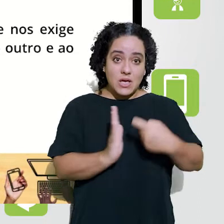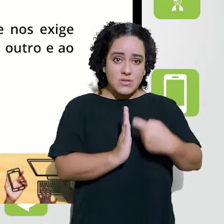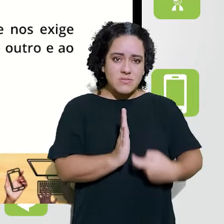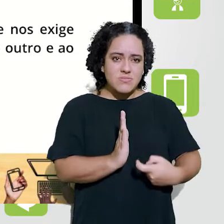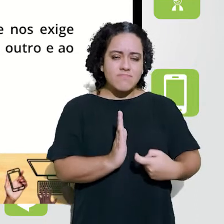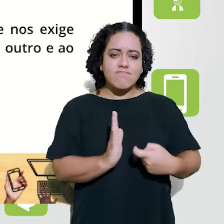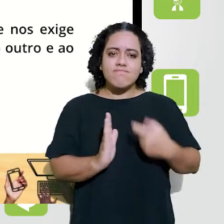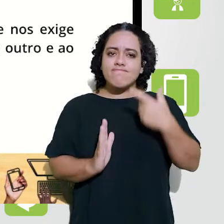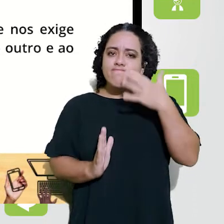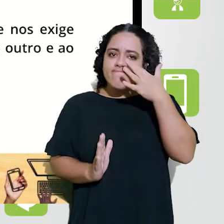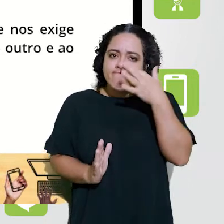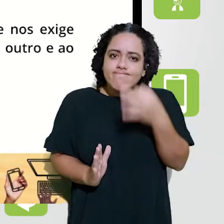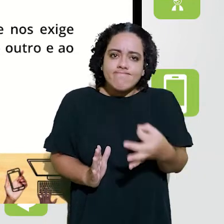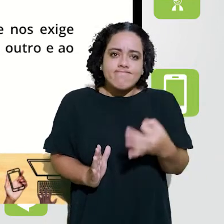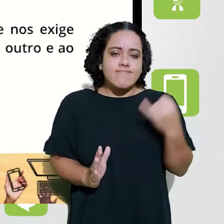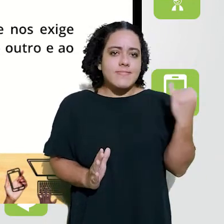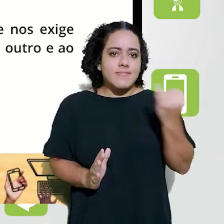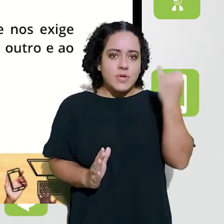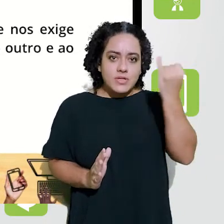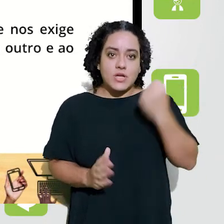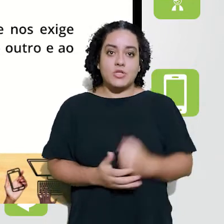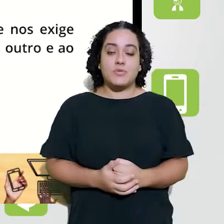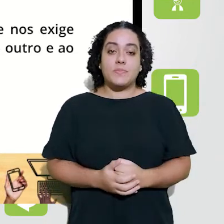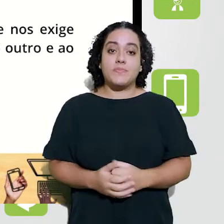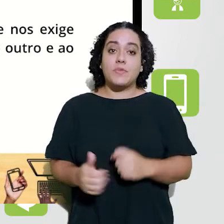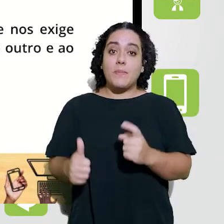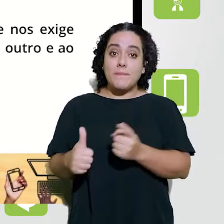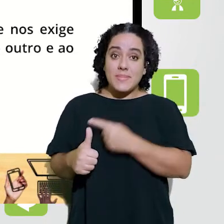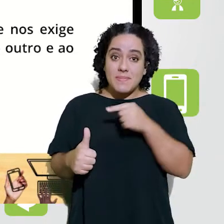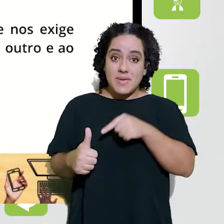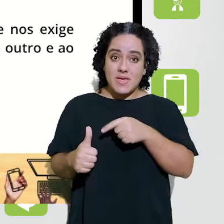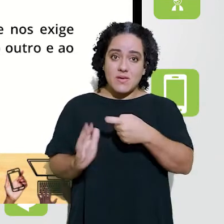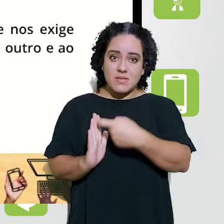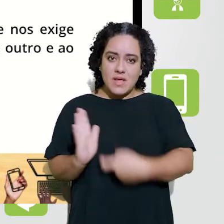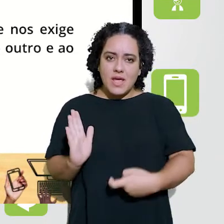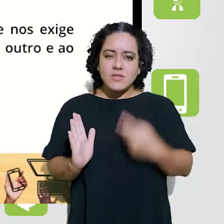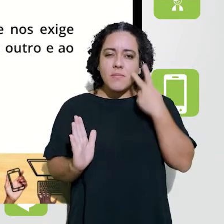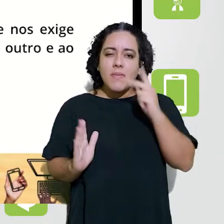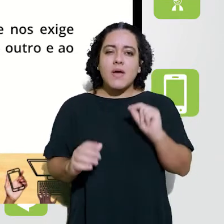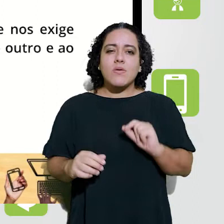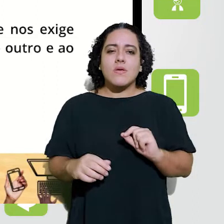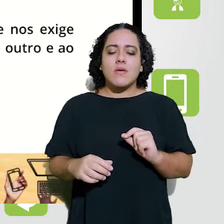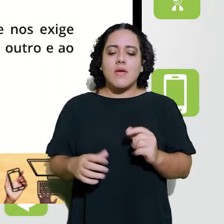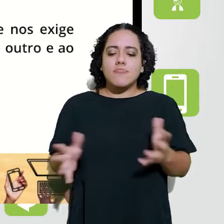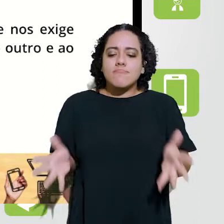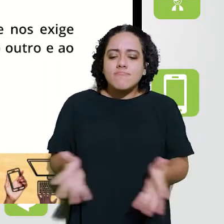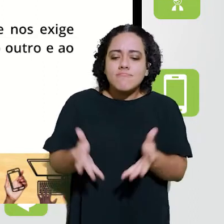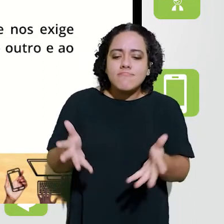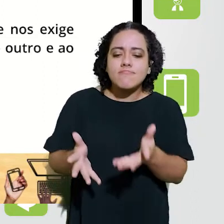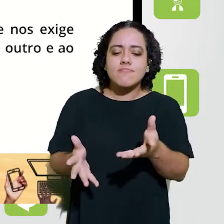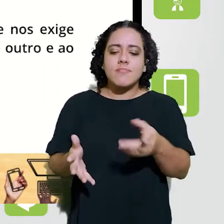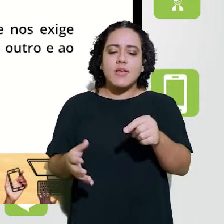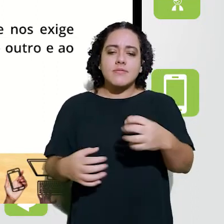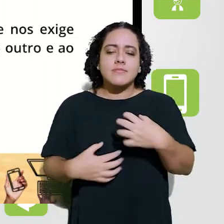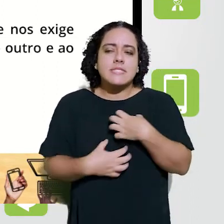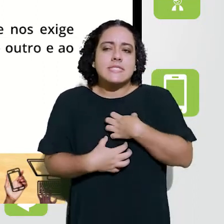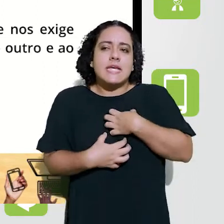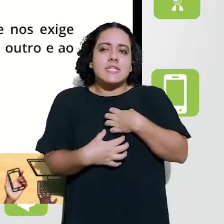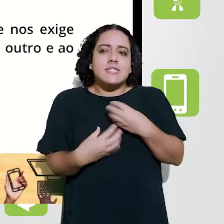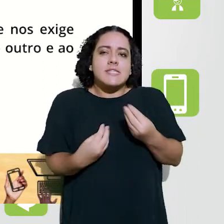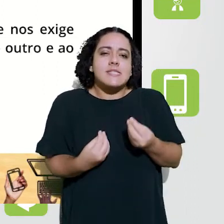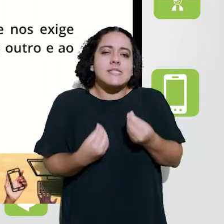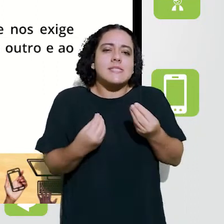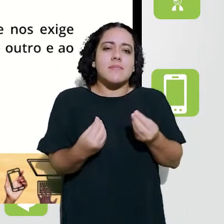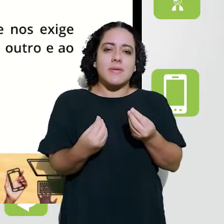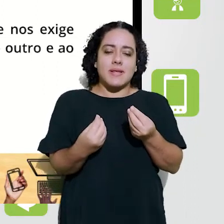discussão, dois textos que eu considero bem interessantes. O primeiro é uma tentativa de sensibilizá-lo,